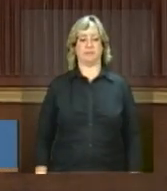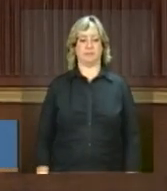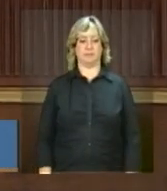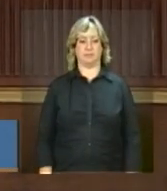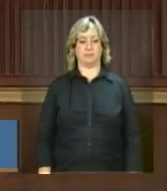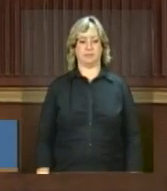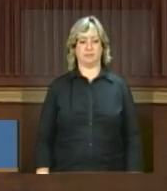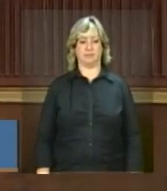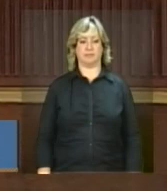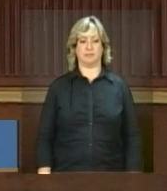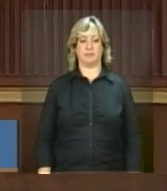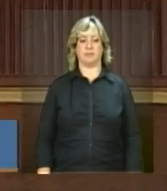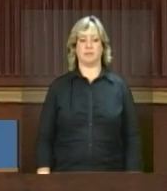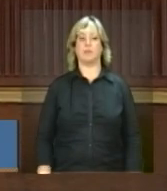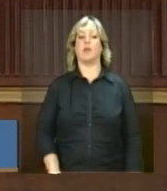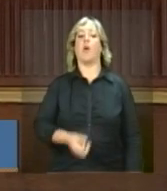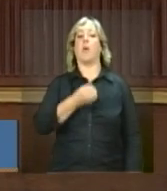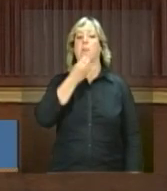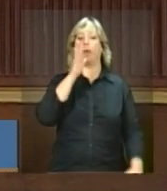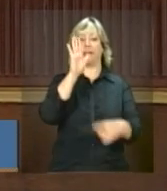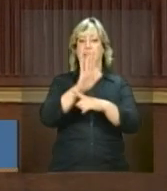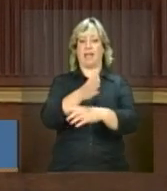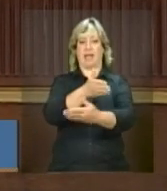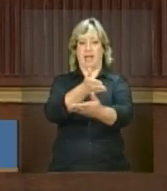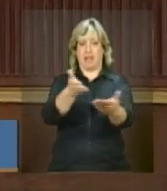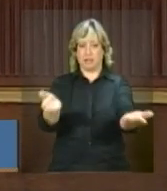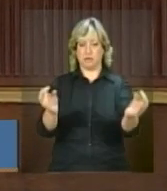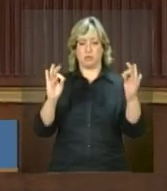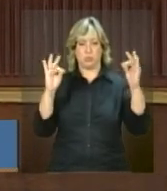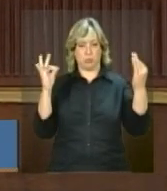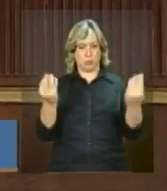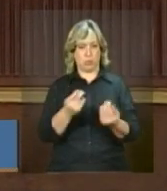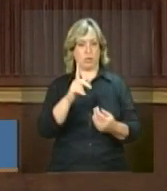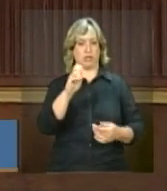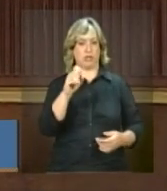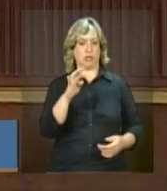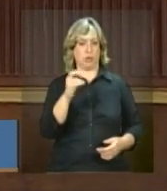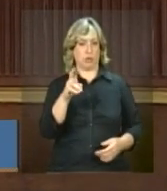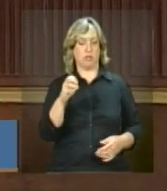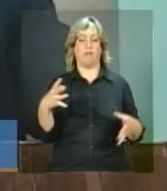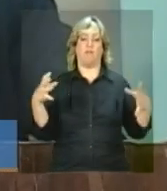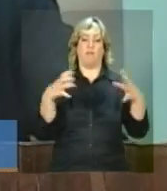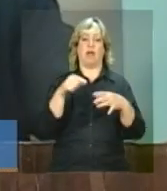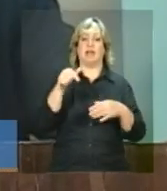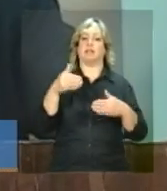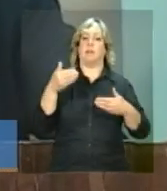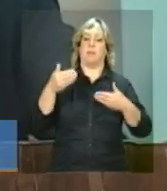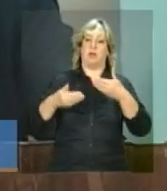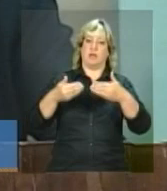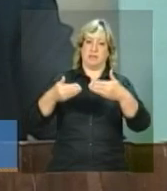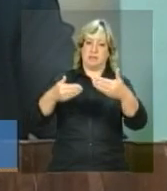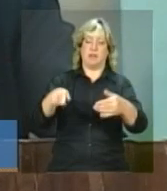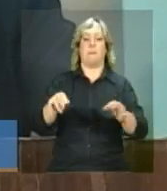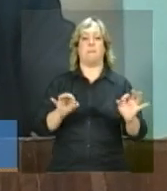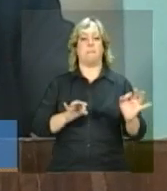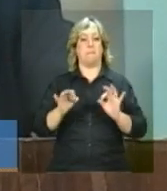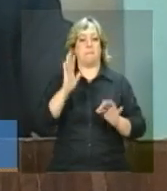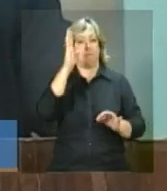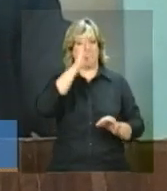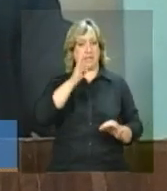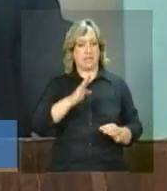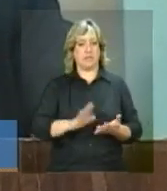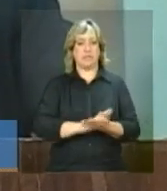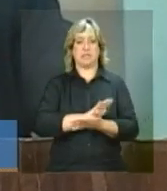Boa tarde a todos os gestores envolvidos nesse processo do Plano Brasil Sem Miséria. Nosso